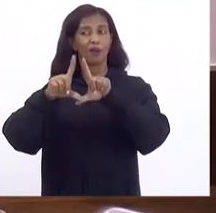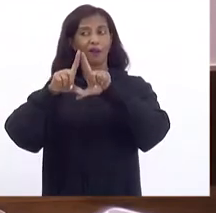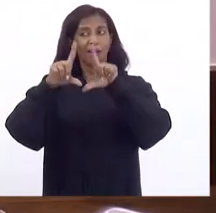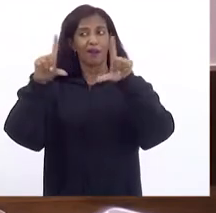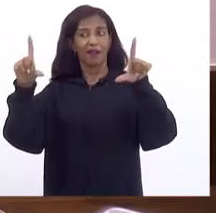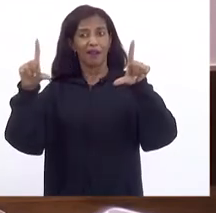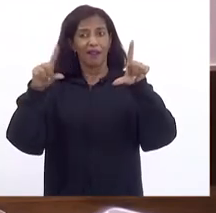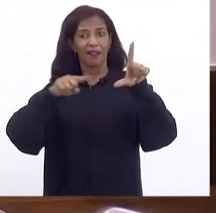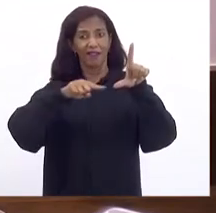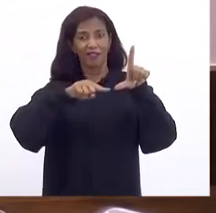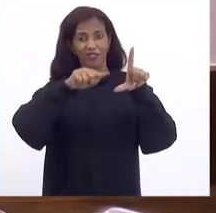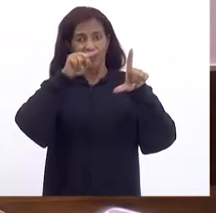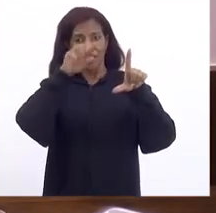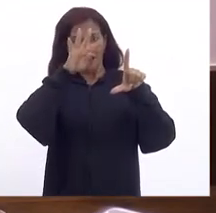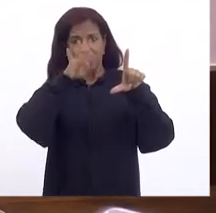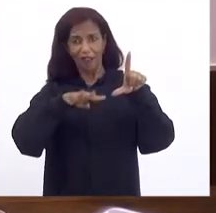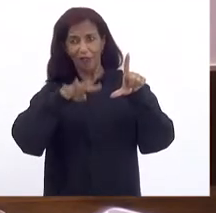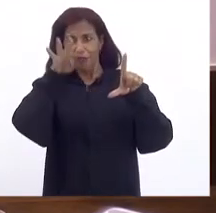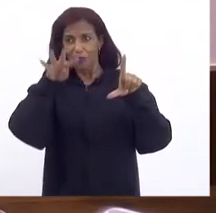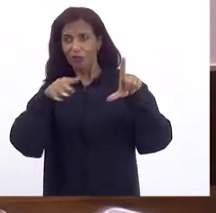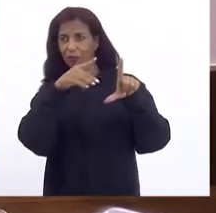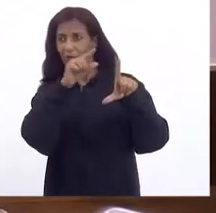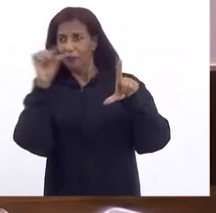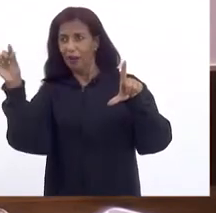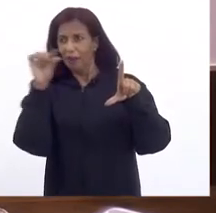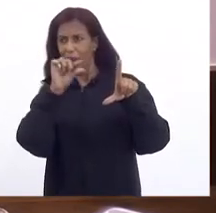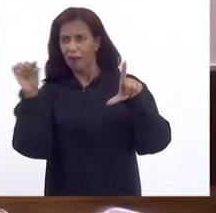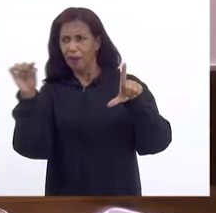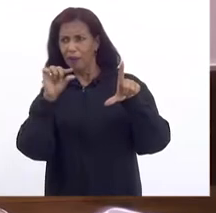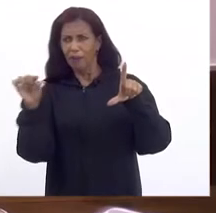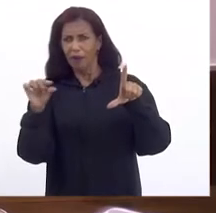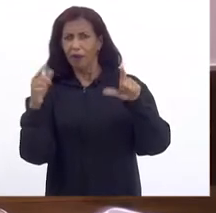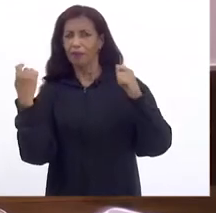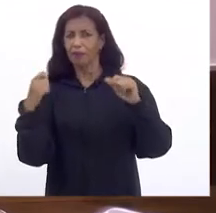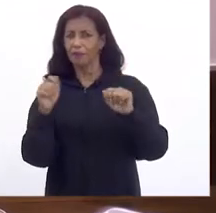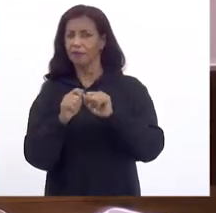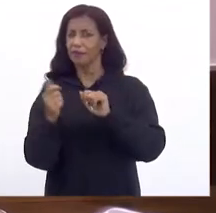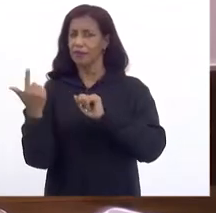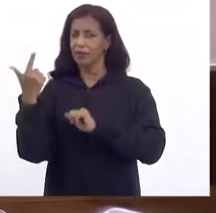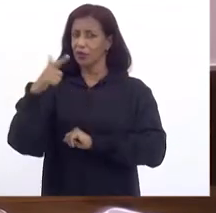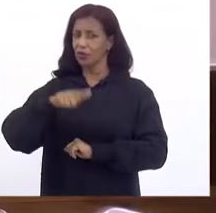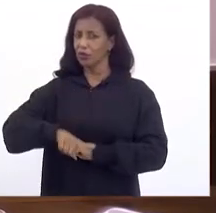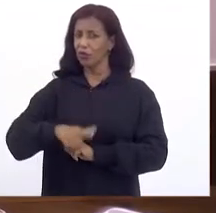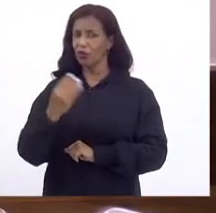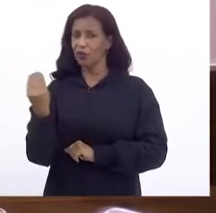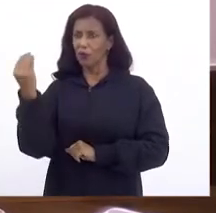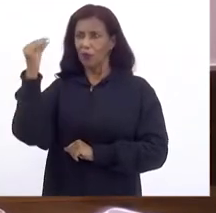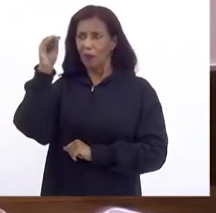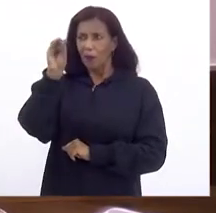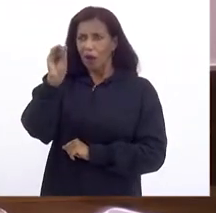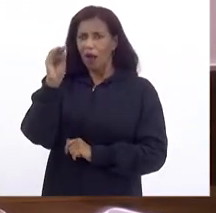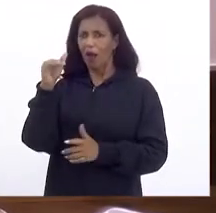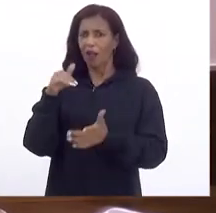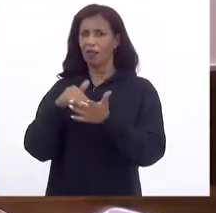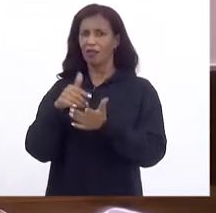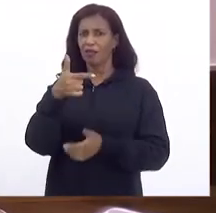Todas revistas Que Vossa Excelência Faz um trabalho Imenso Com a sua equipe De projetar receitas Até 2030